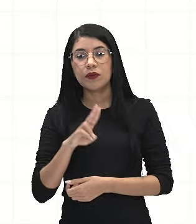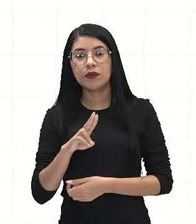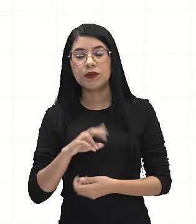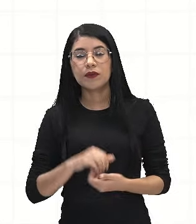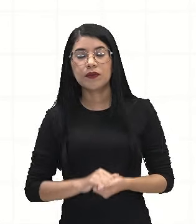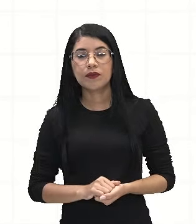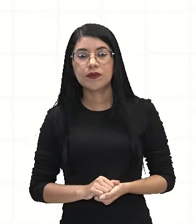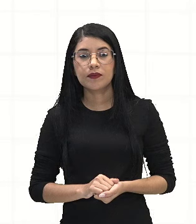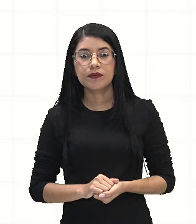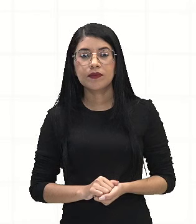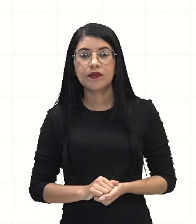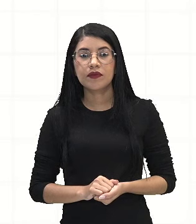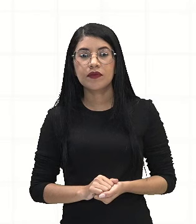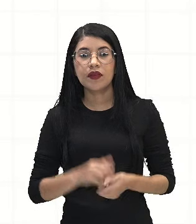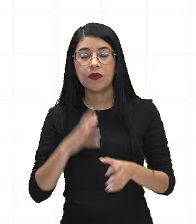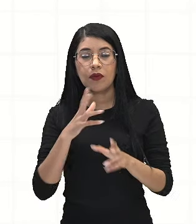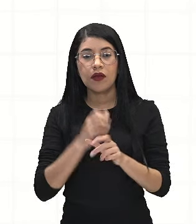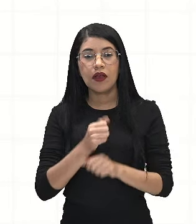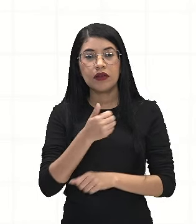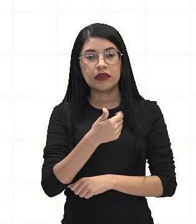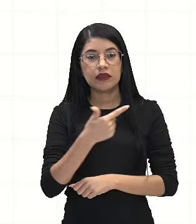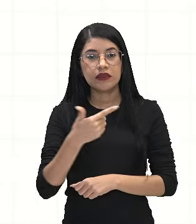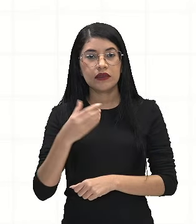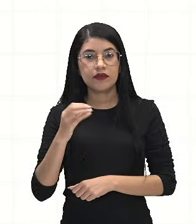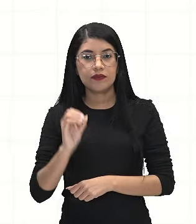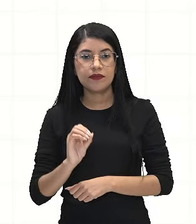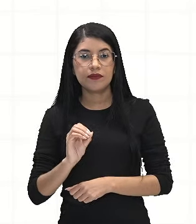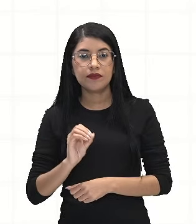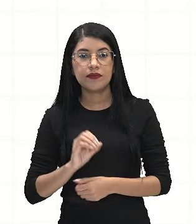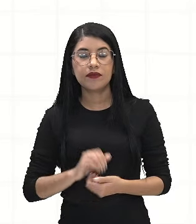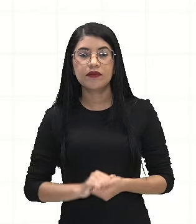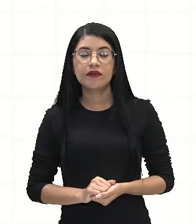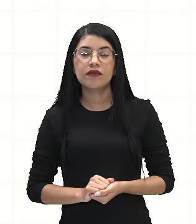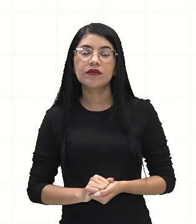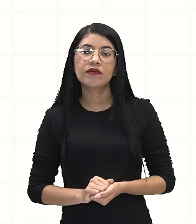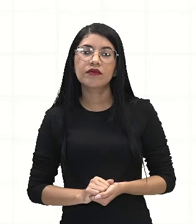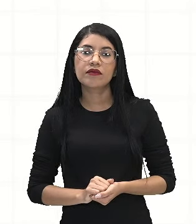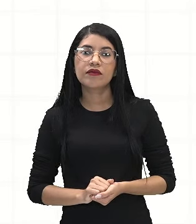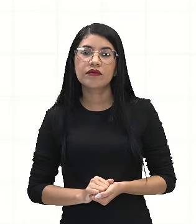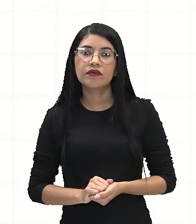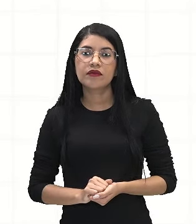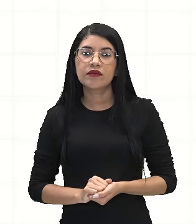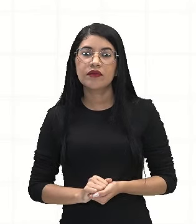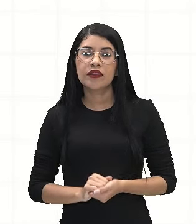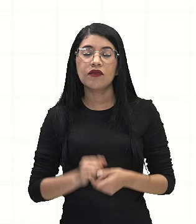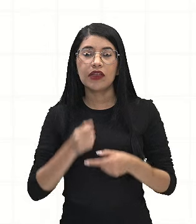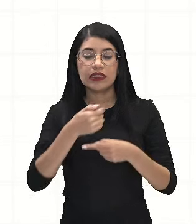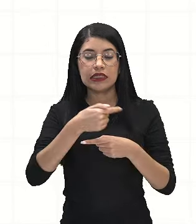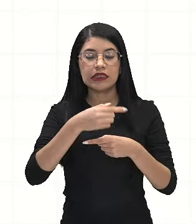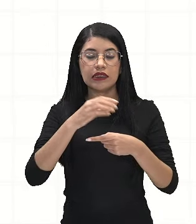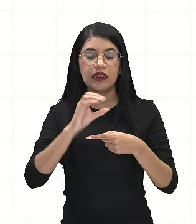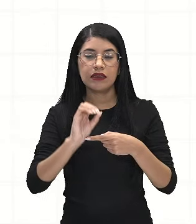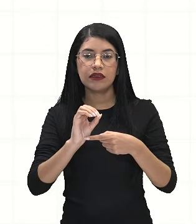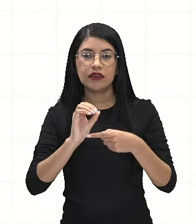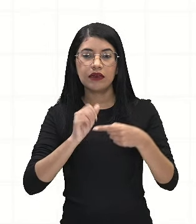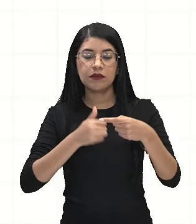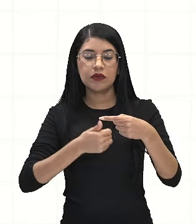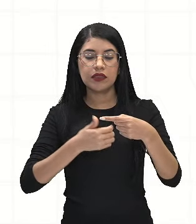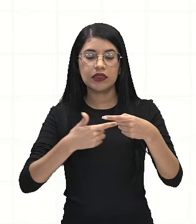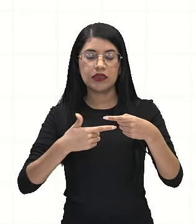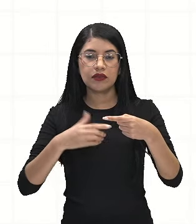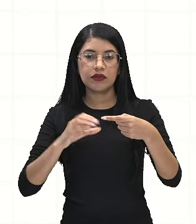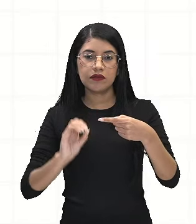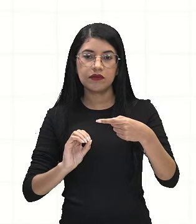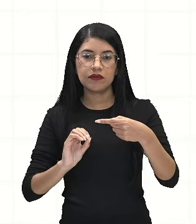pessoas? O total de pessoas que é de 120. Então, olha só. Sempre a gente vai ter aí o número de elementos do